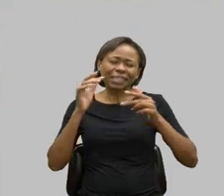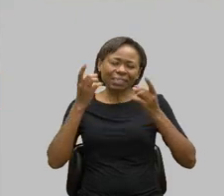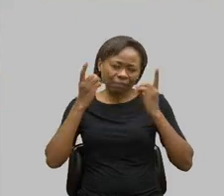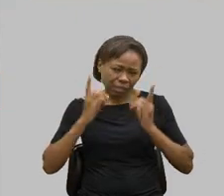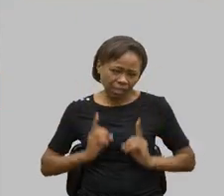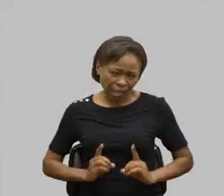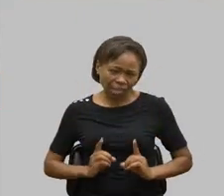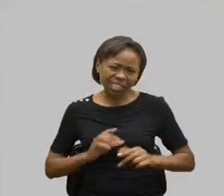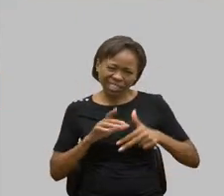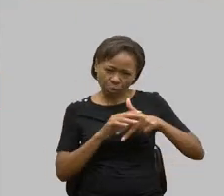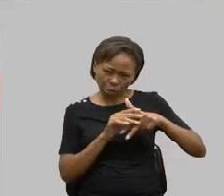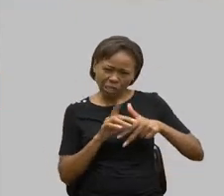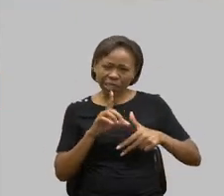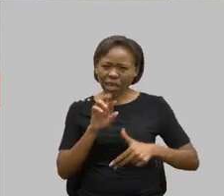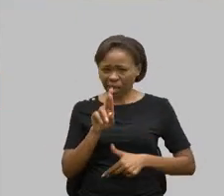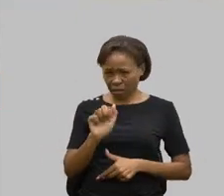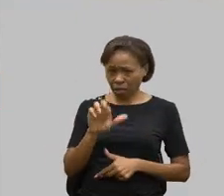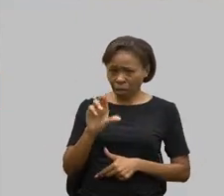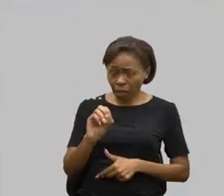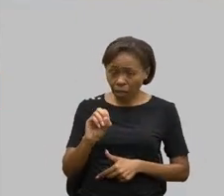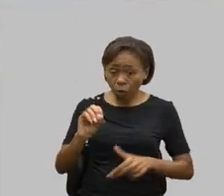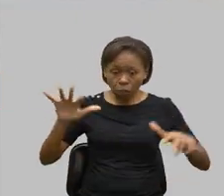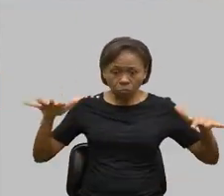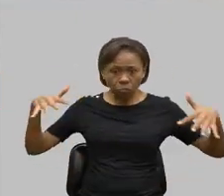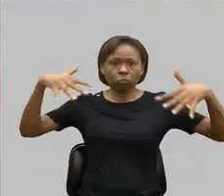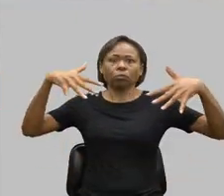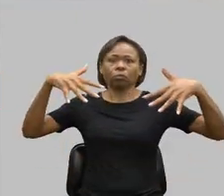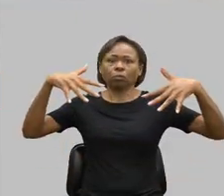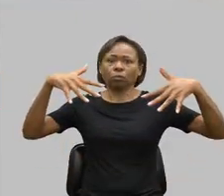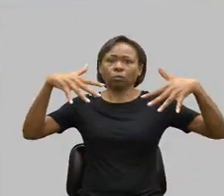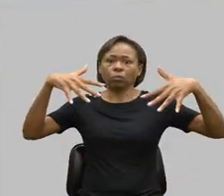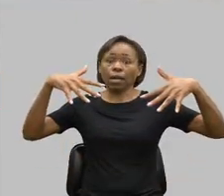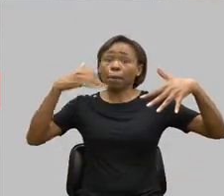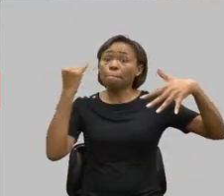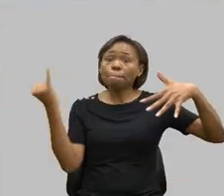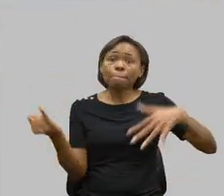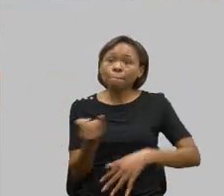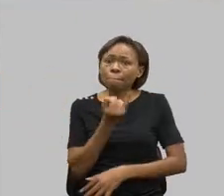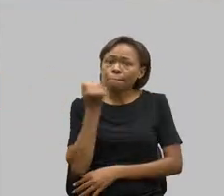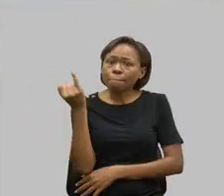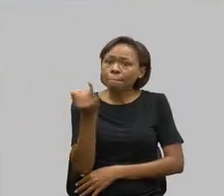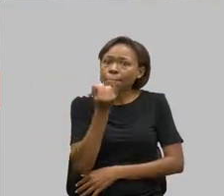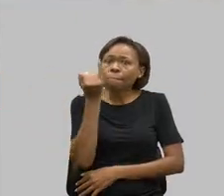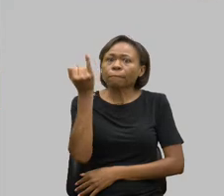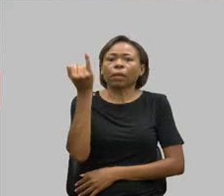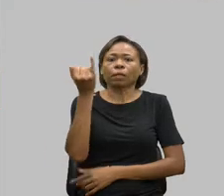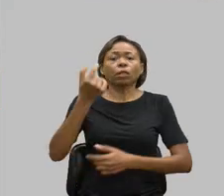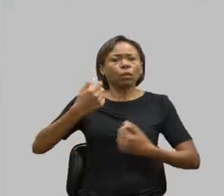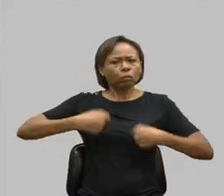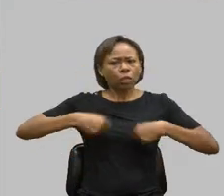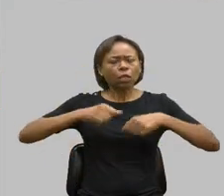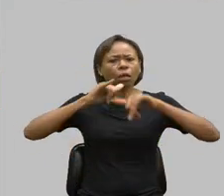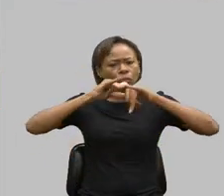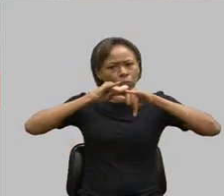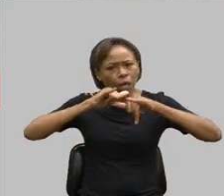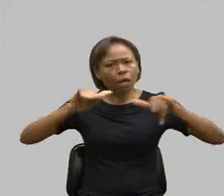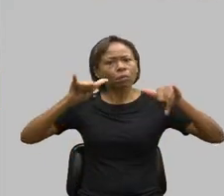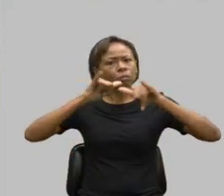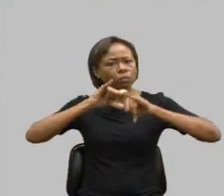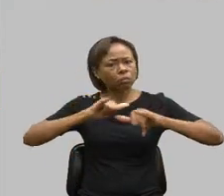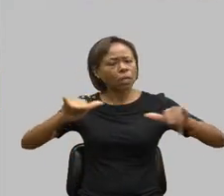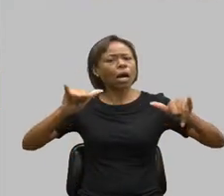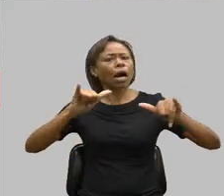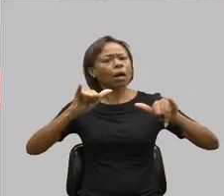visibilidade é muito importante. Temos que falar, temos que mostrar para a